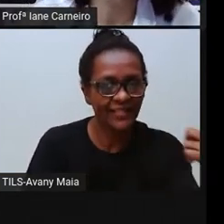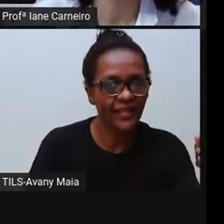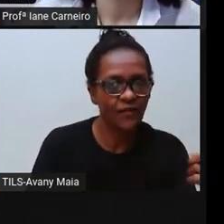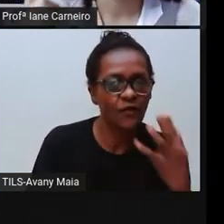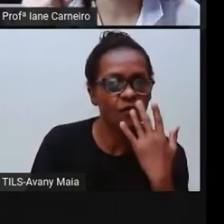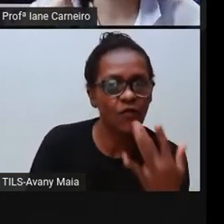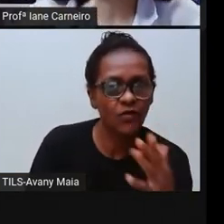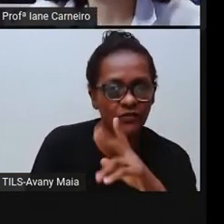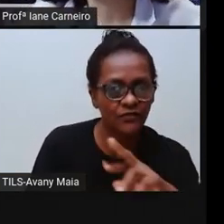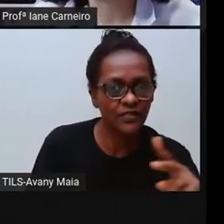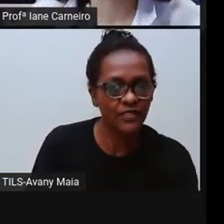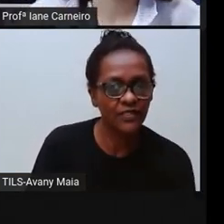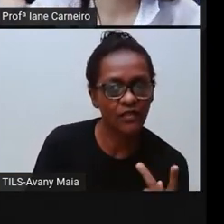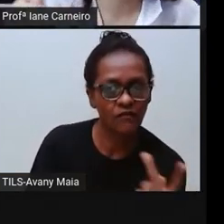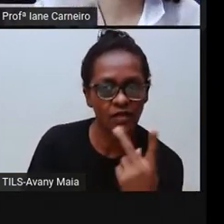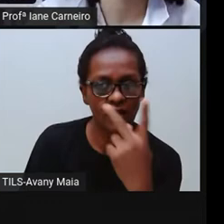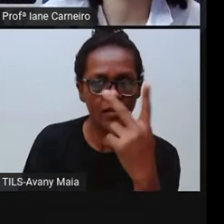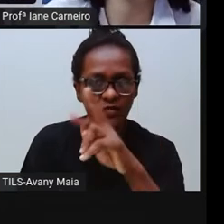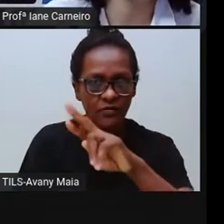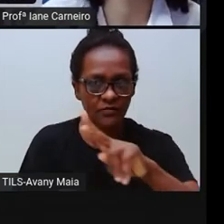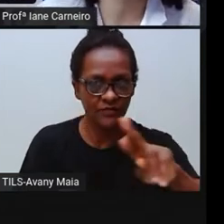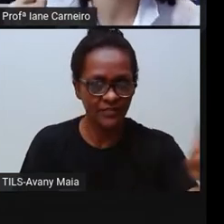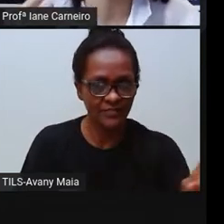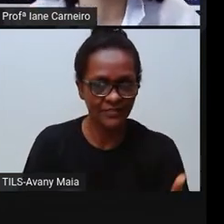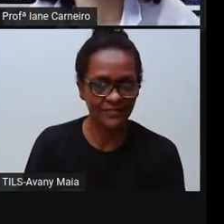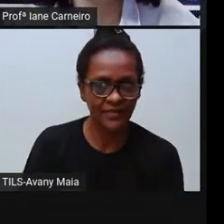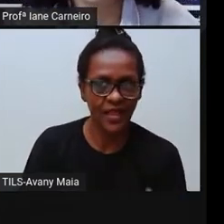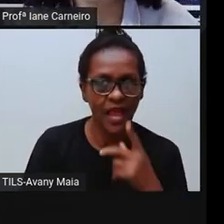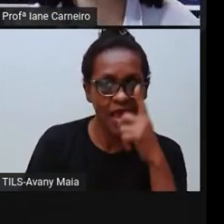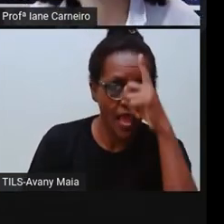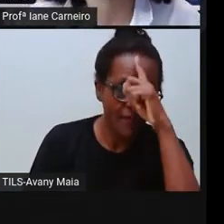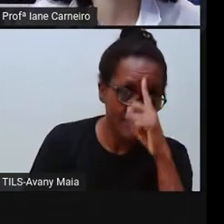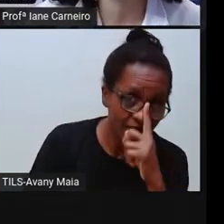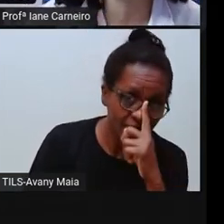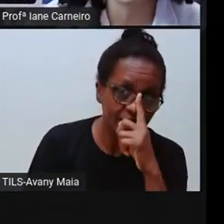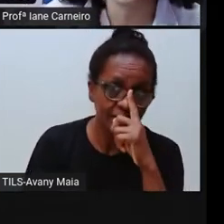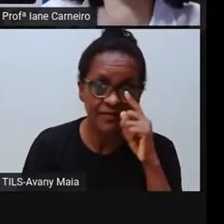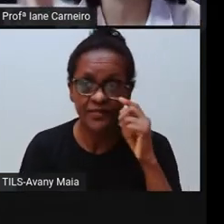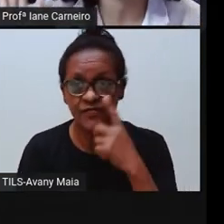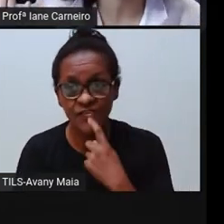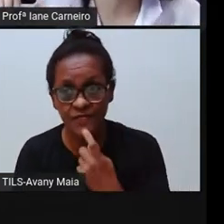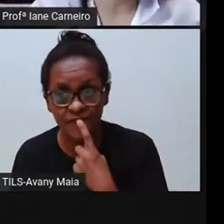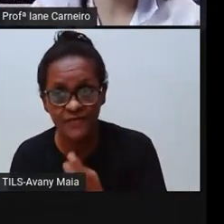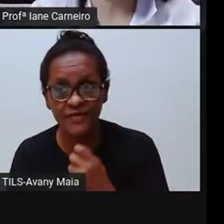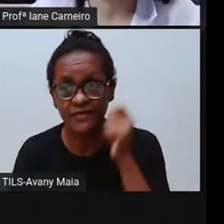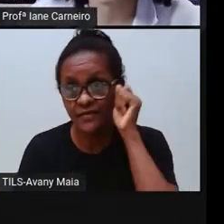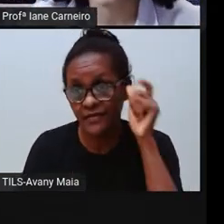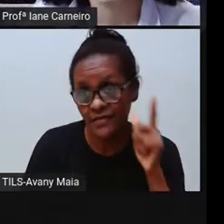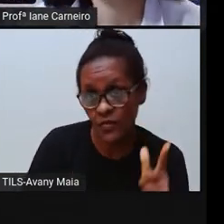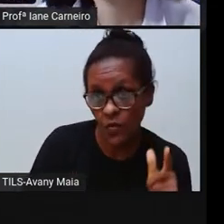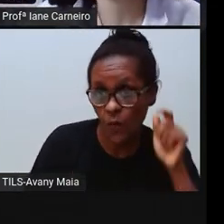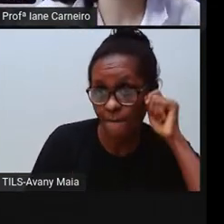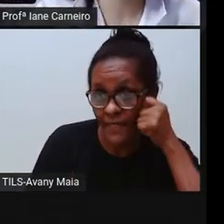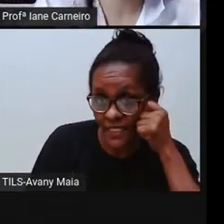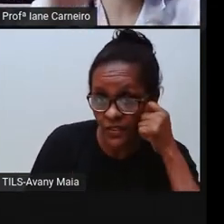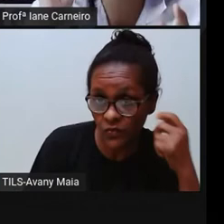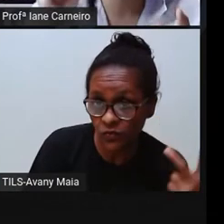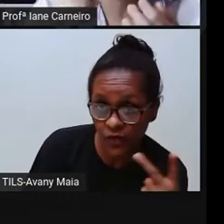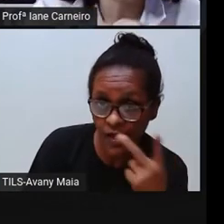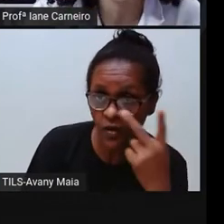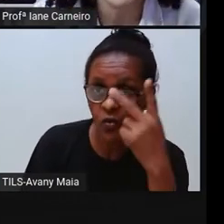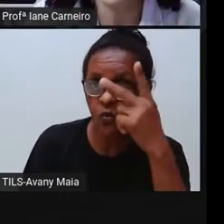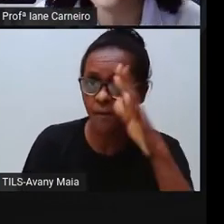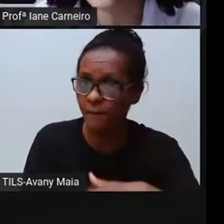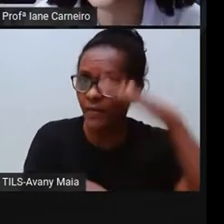cor. Tem amarelo, vermelho, azul, preto, né? O preto é o que vale mais. E aí você tem que